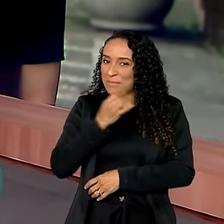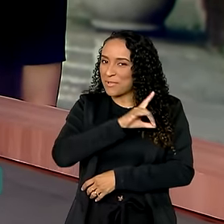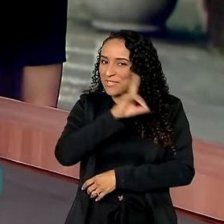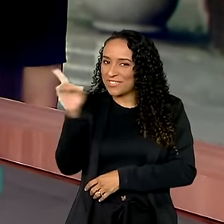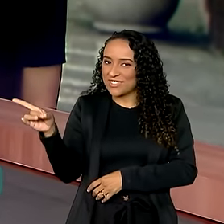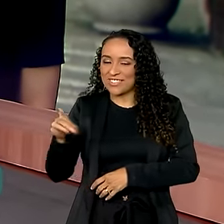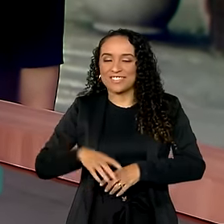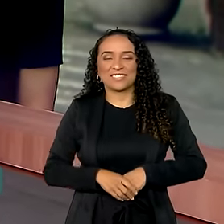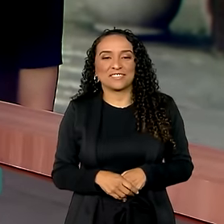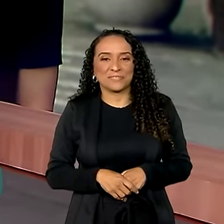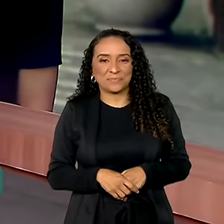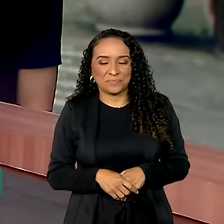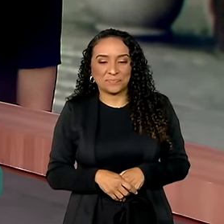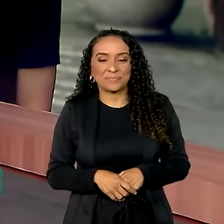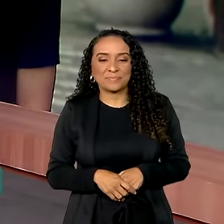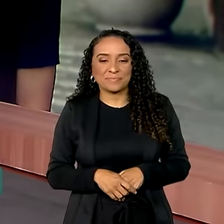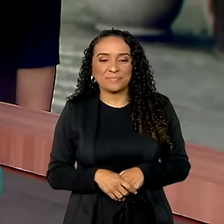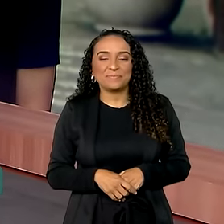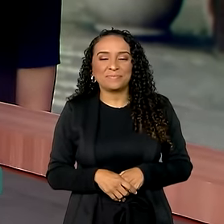para você.